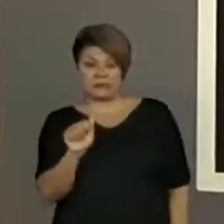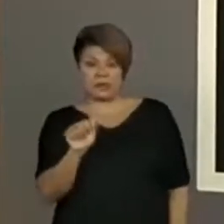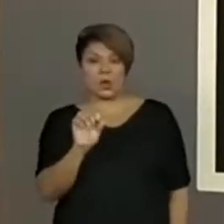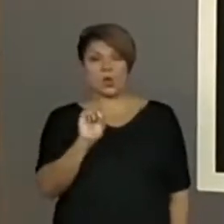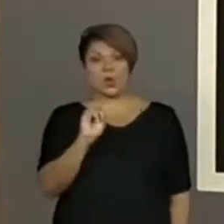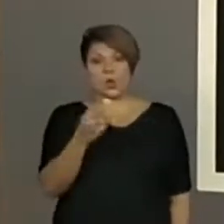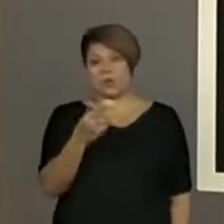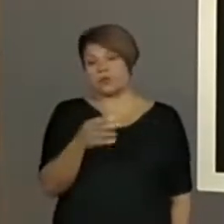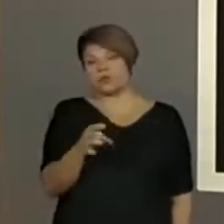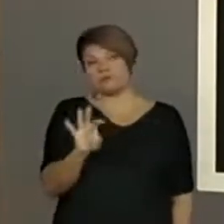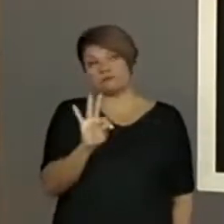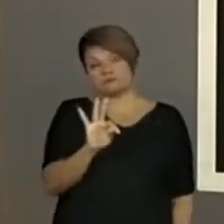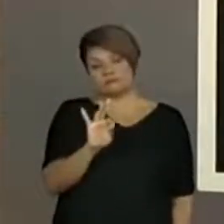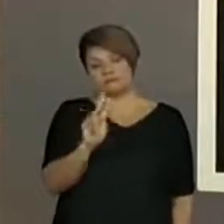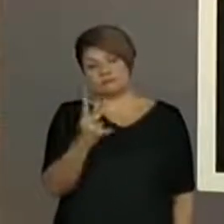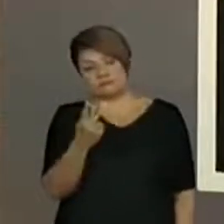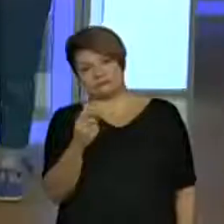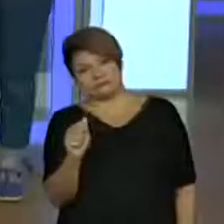Thalita.